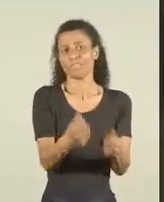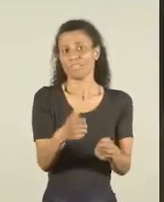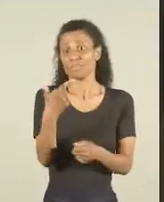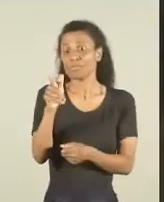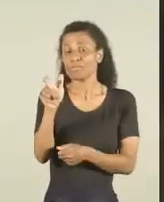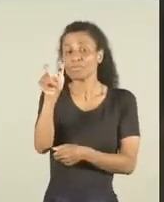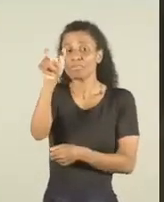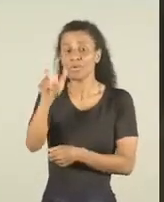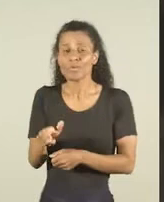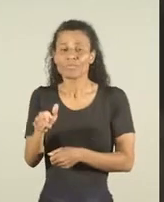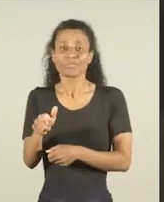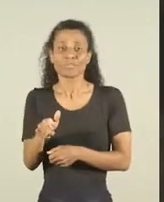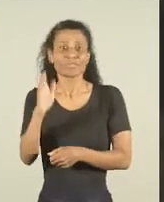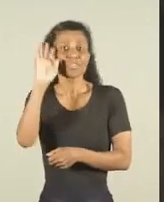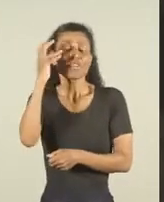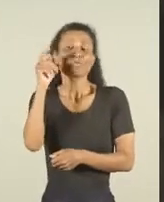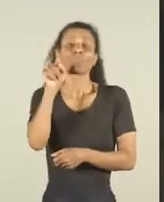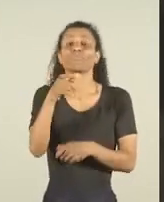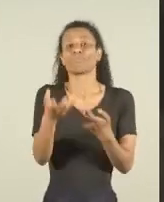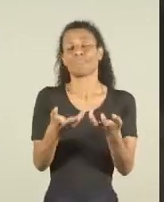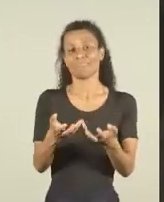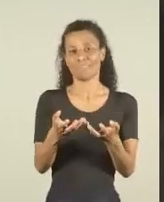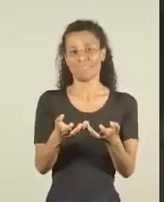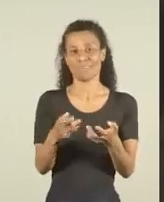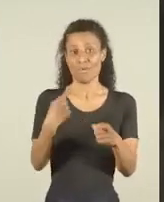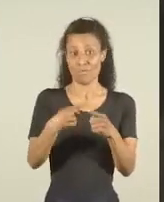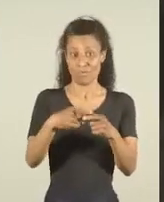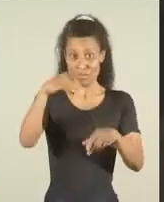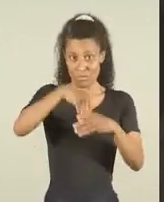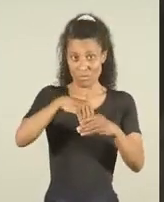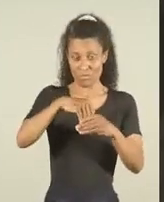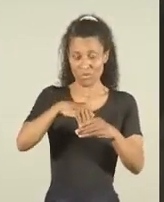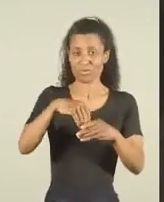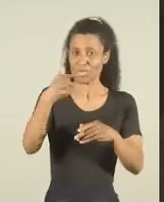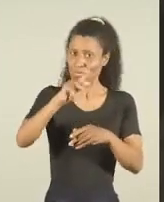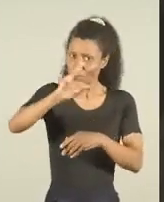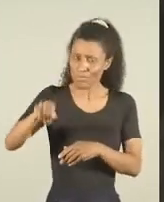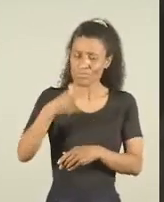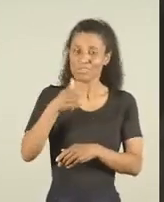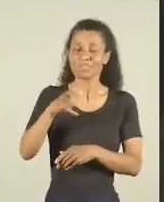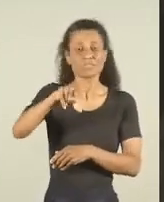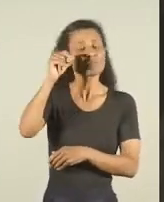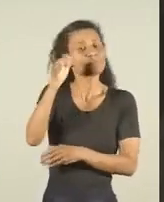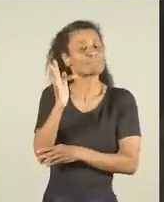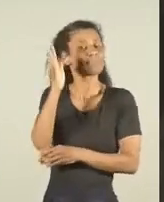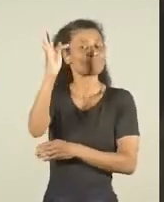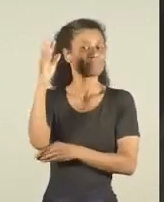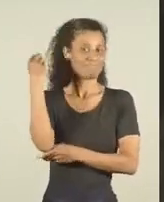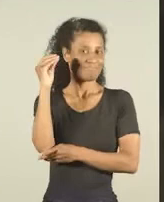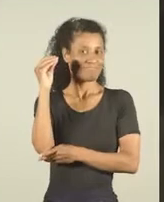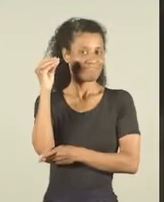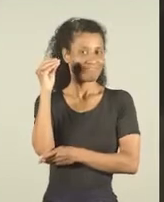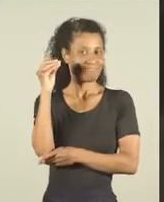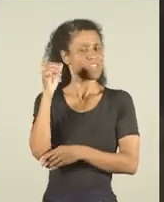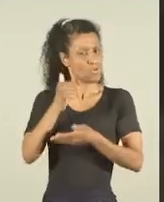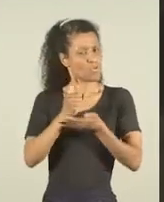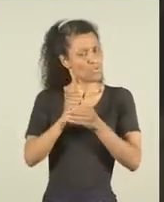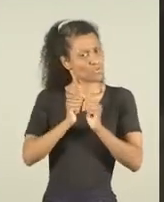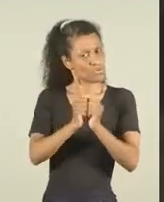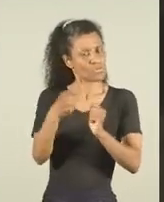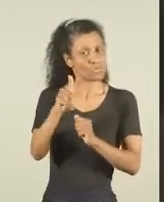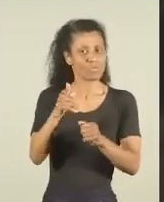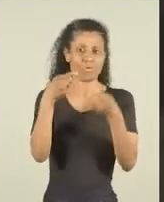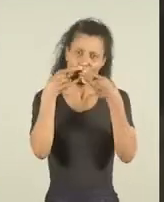os outros decidam por ti. O voto é a tua chance de escolher o futuro de Porto Alegre. Leve tua